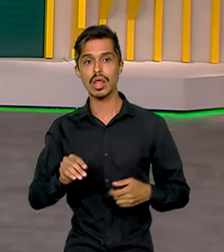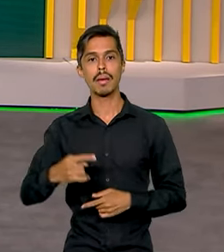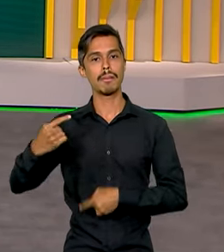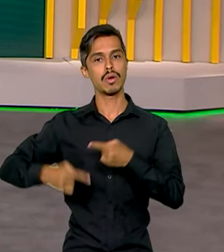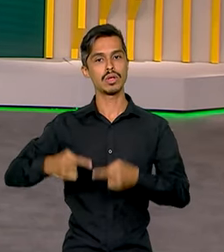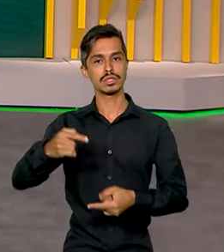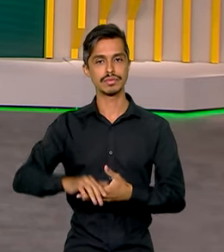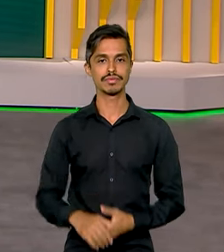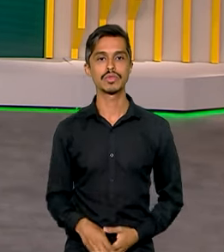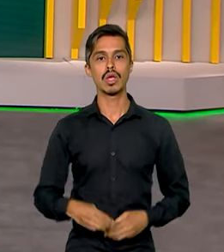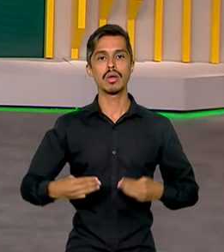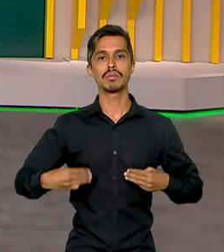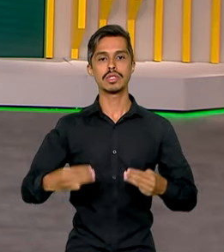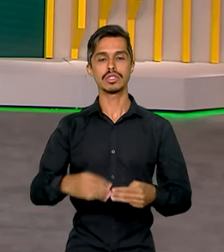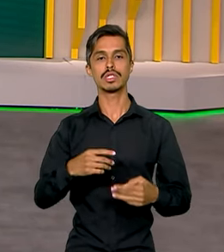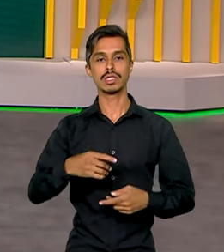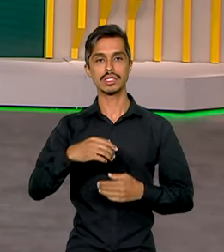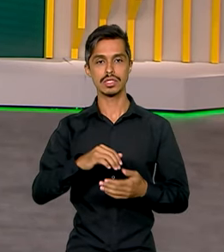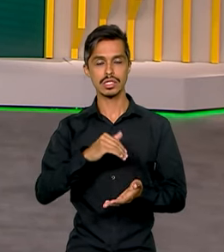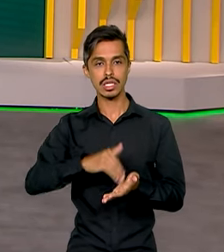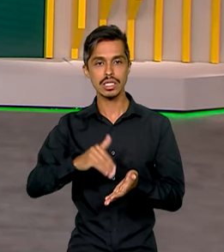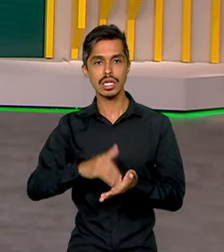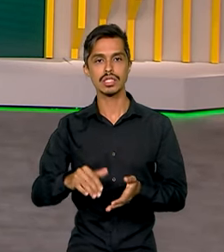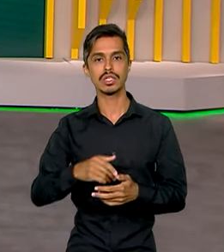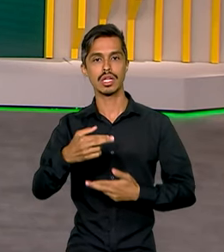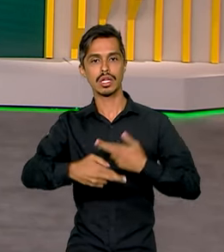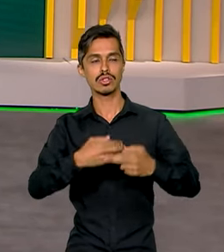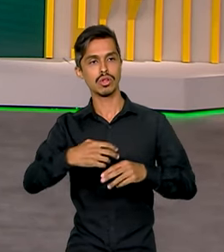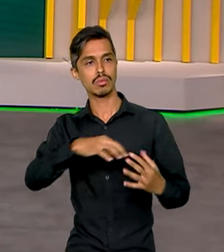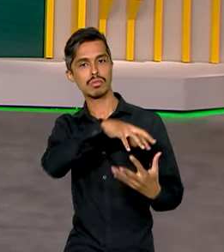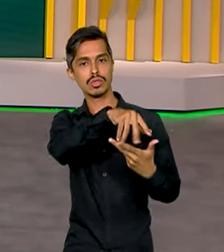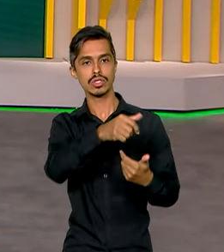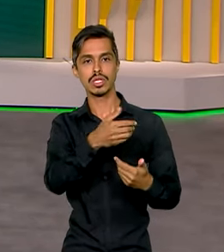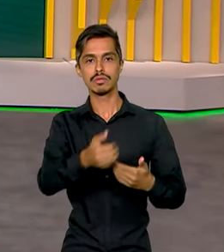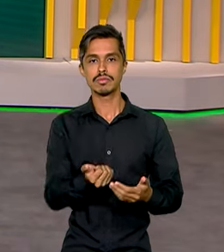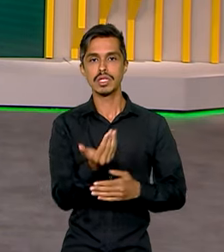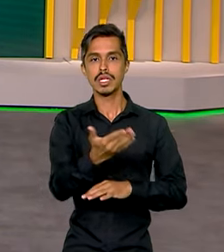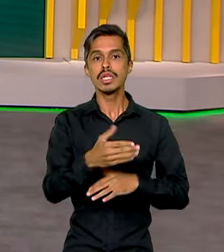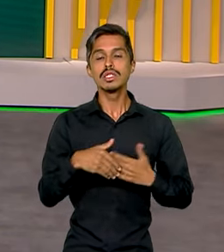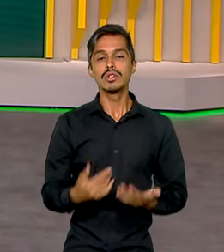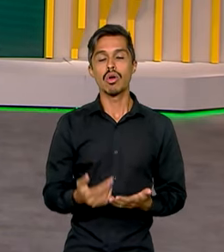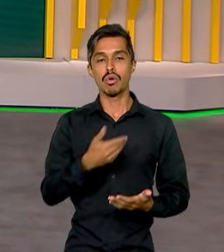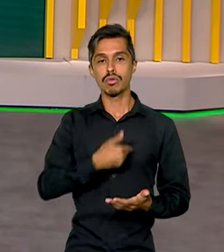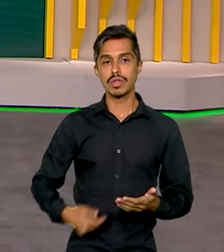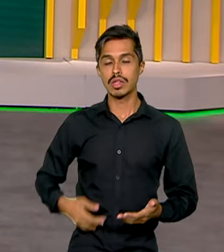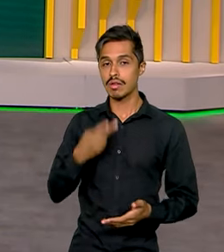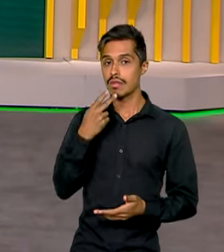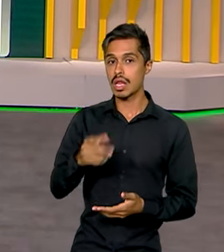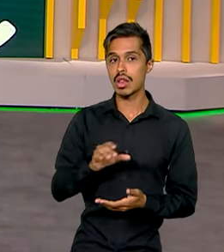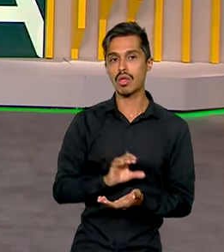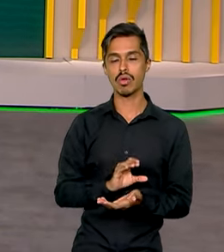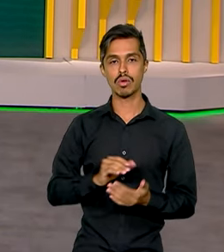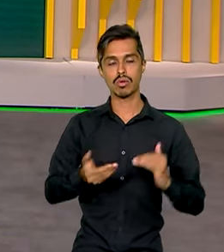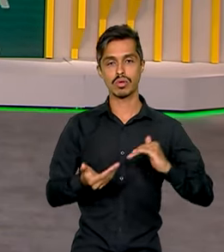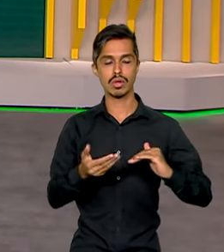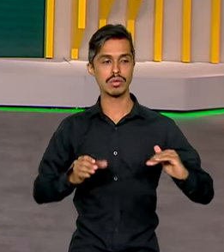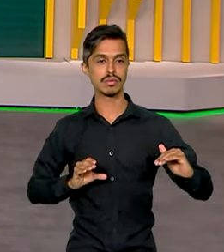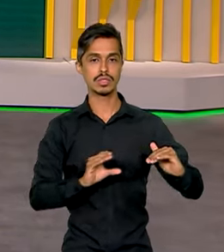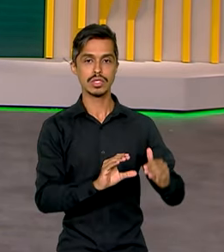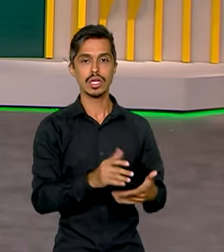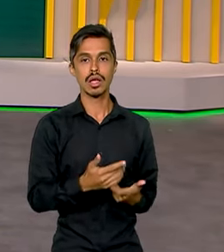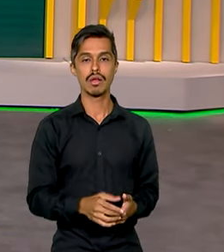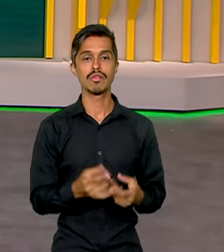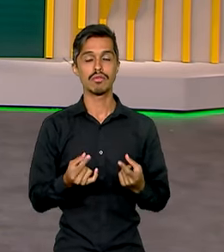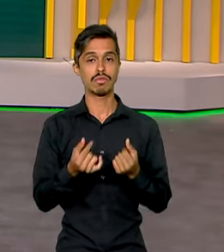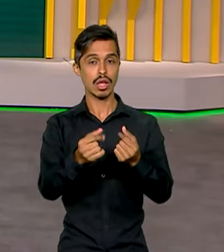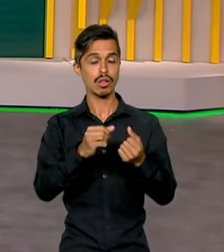O ministro da Secretaria de Relações Institucionais afirmou que o governo vai repassar ao Congresso em março valores de